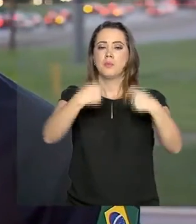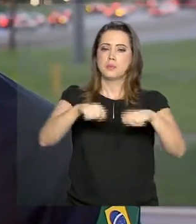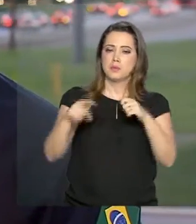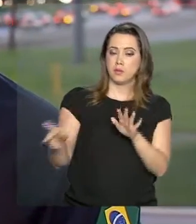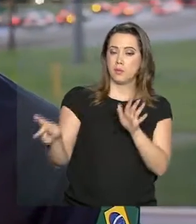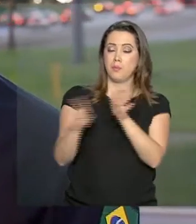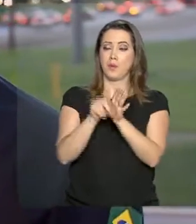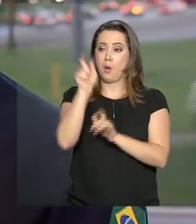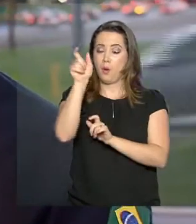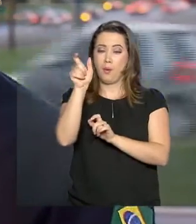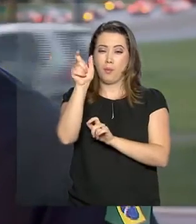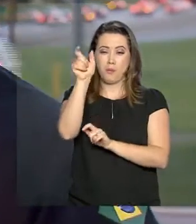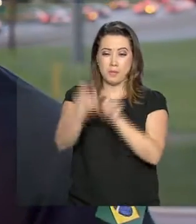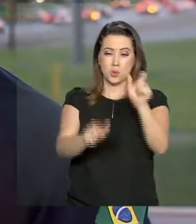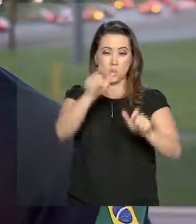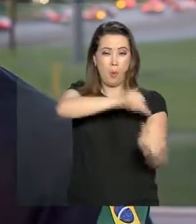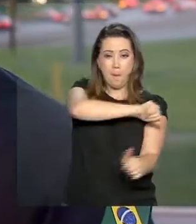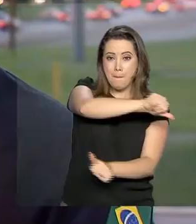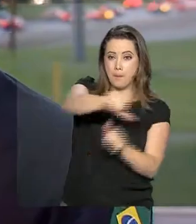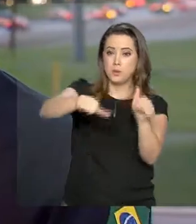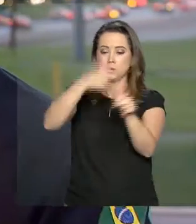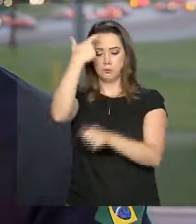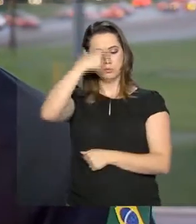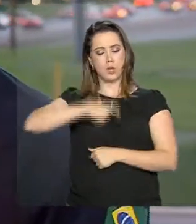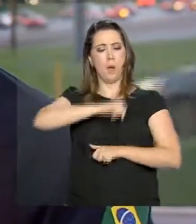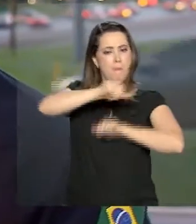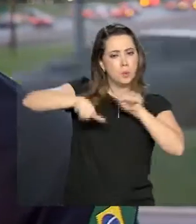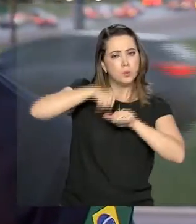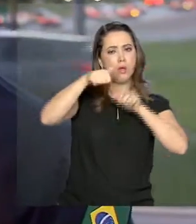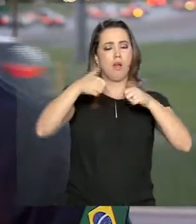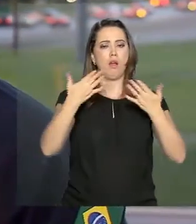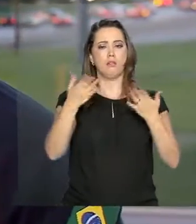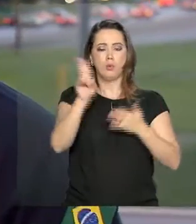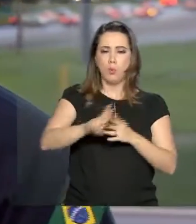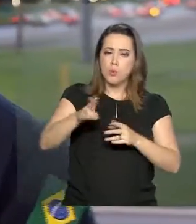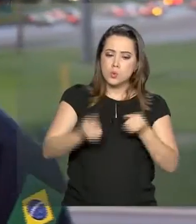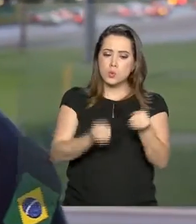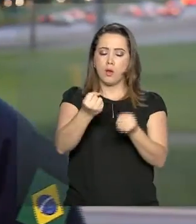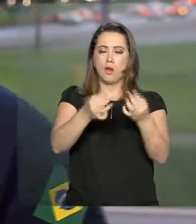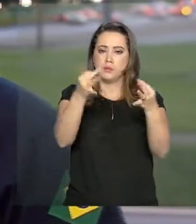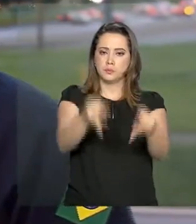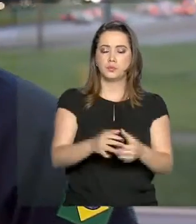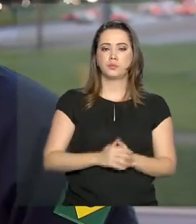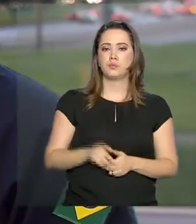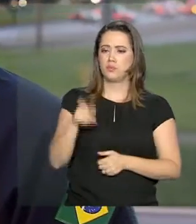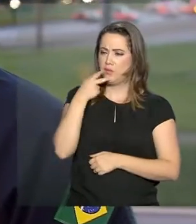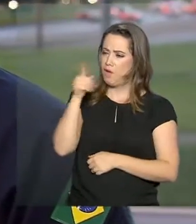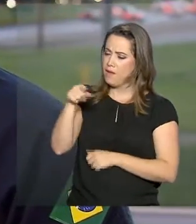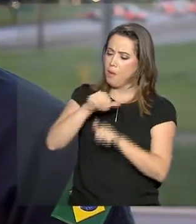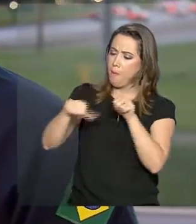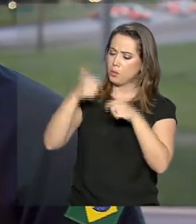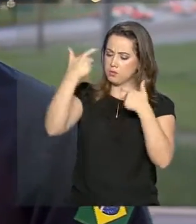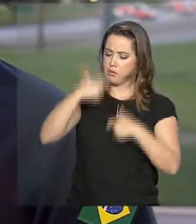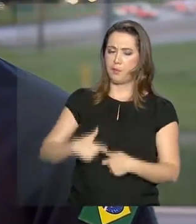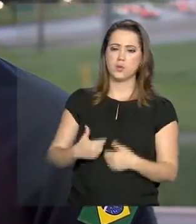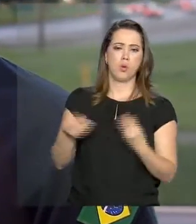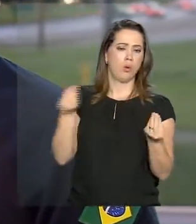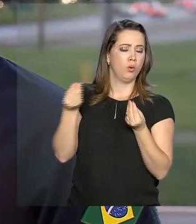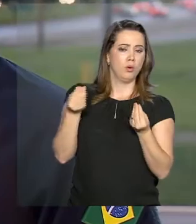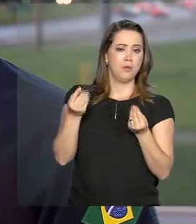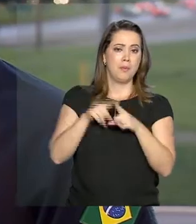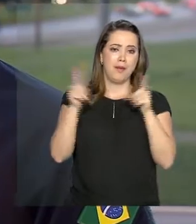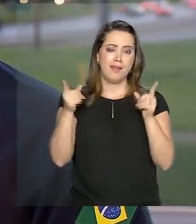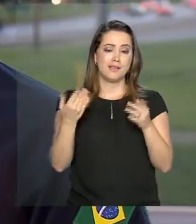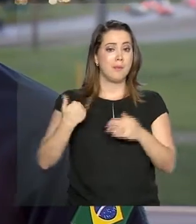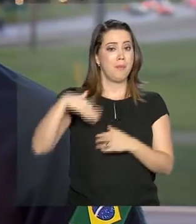percorrido por meio de uma mudança comportamental daqueles que se utilizam das rodovias. O senhor está falando em mudança comportamental? Por outro lado,